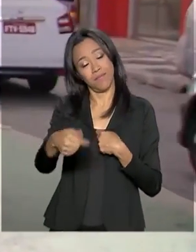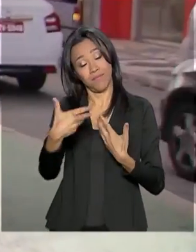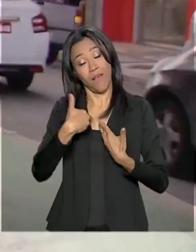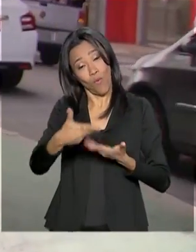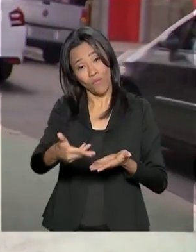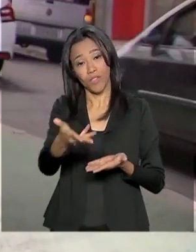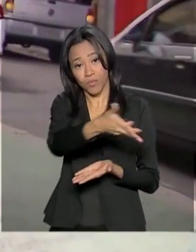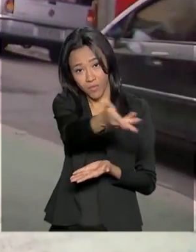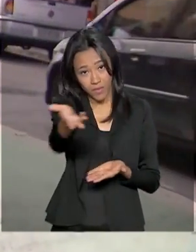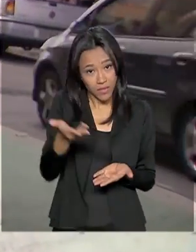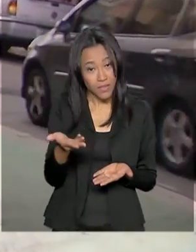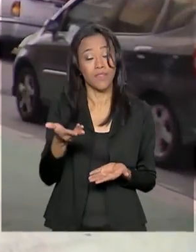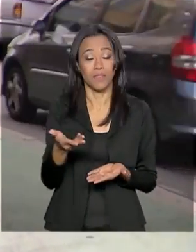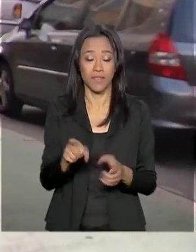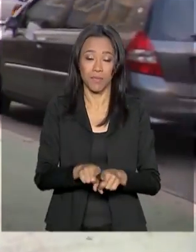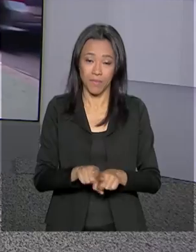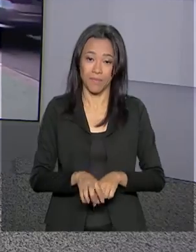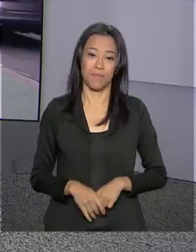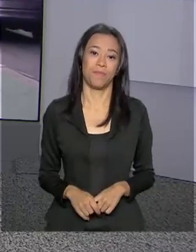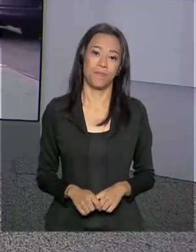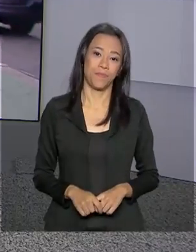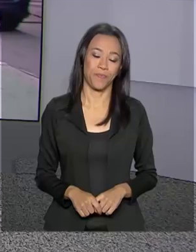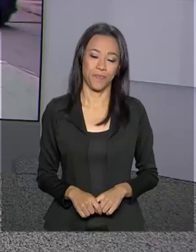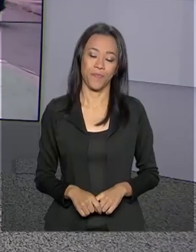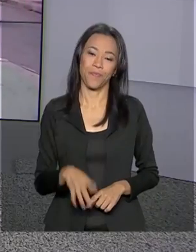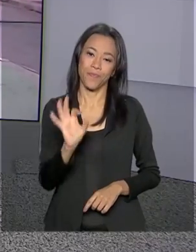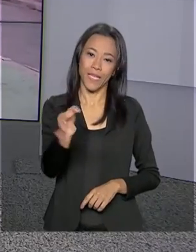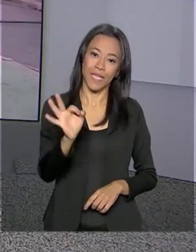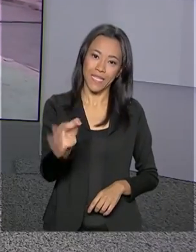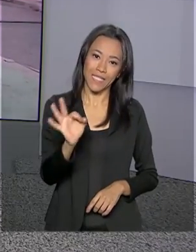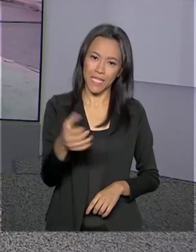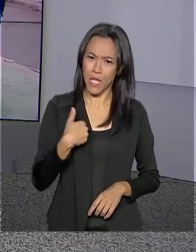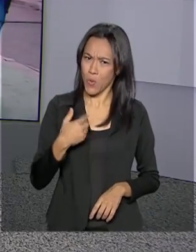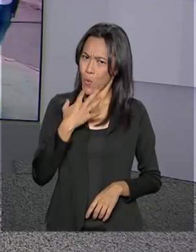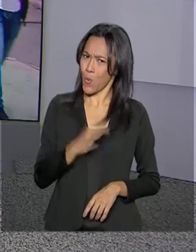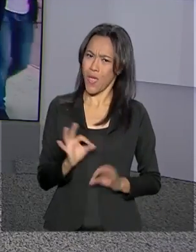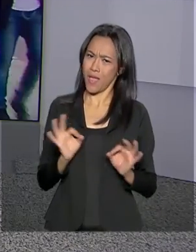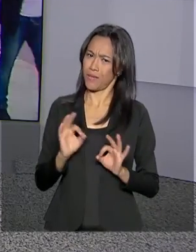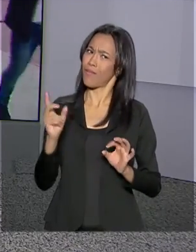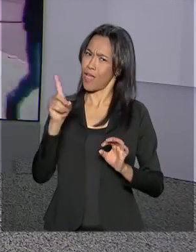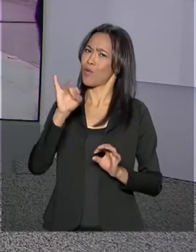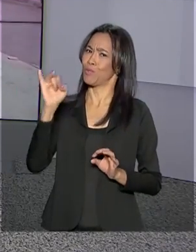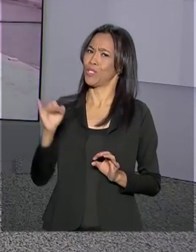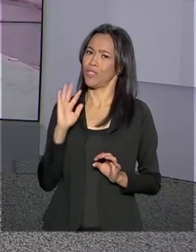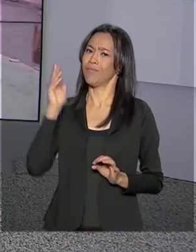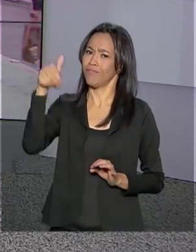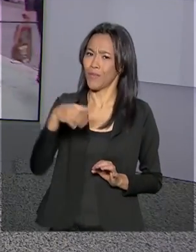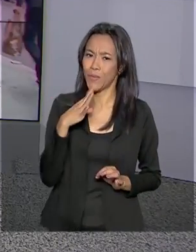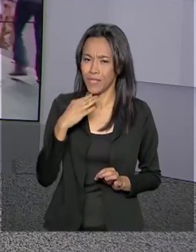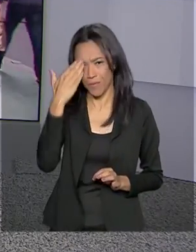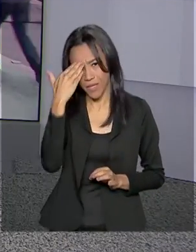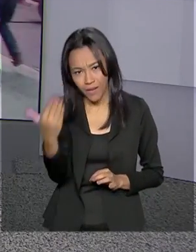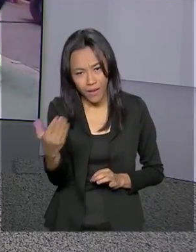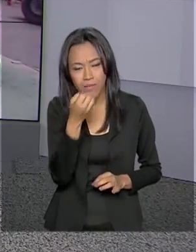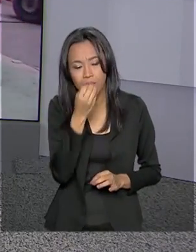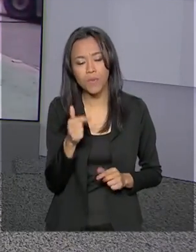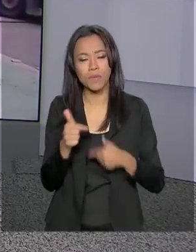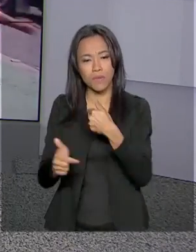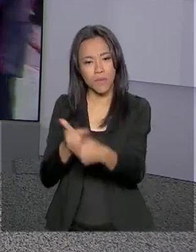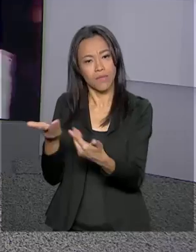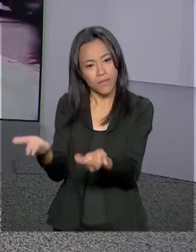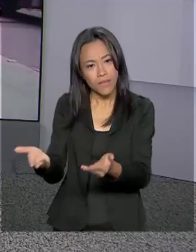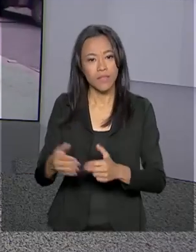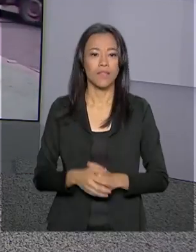para todo mundo e para você também, Carla. Tá certo, Dimas. Eu não conheço ainda, pretendo um dia conhecer. Muito obrigada. Bom trabalho aí para você.